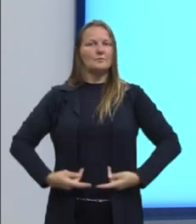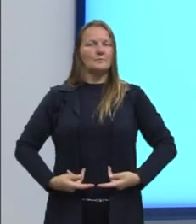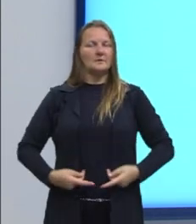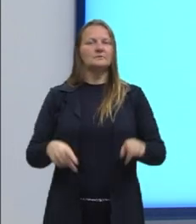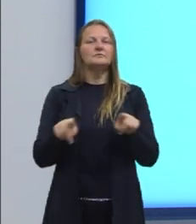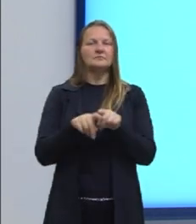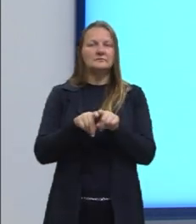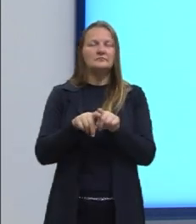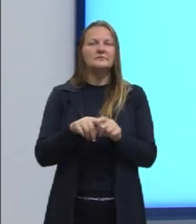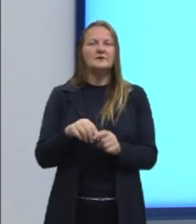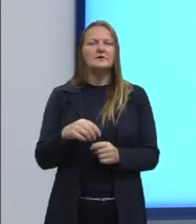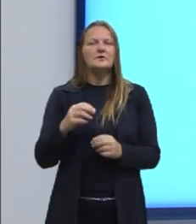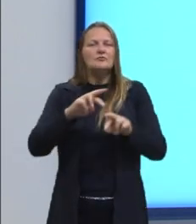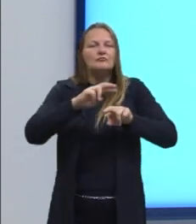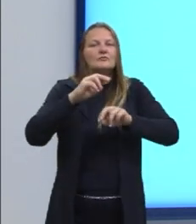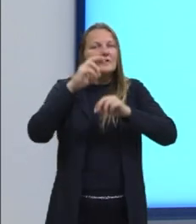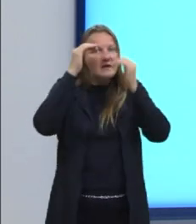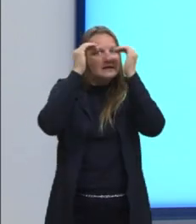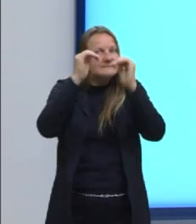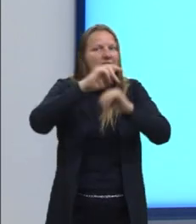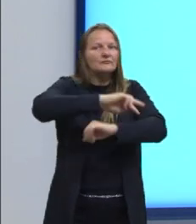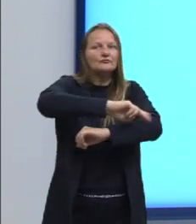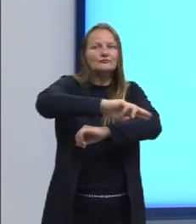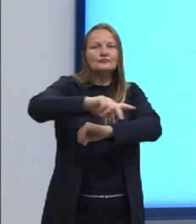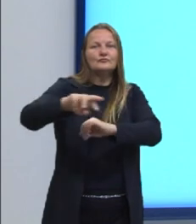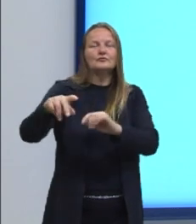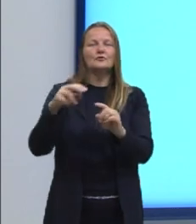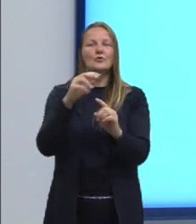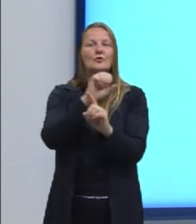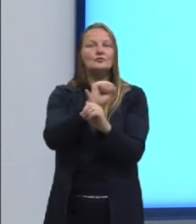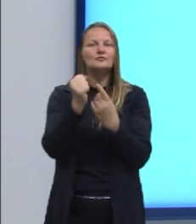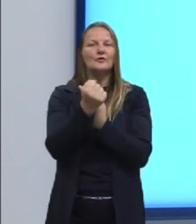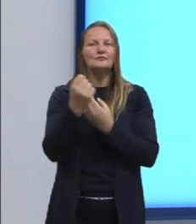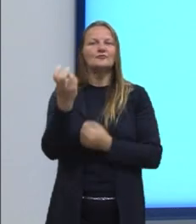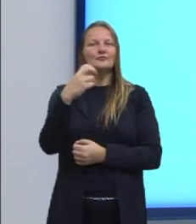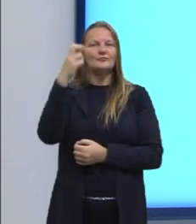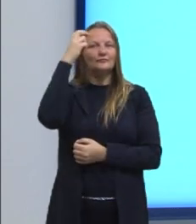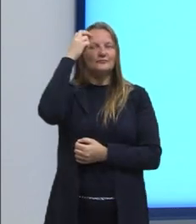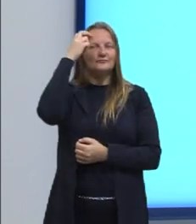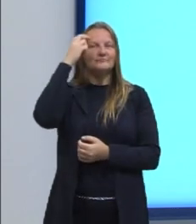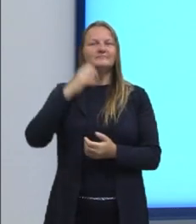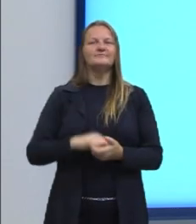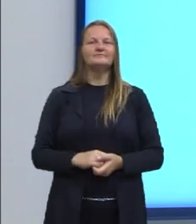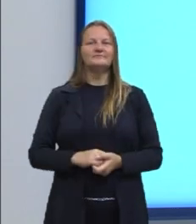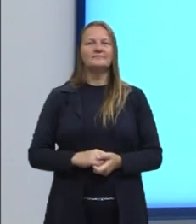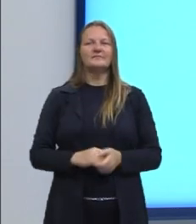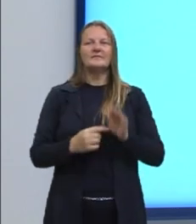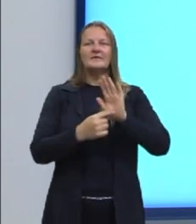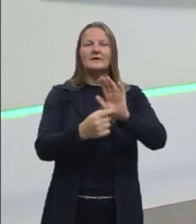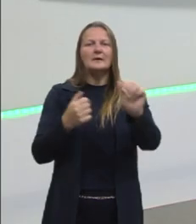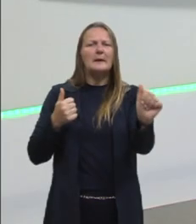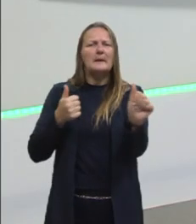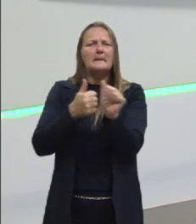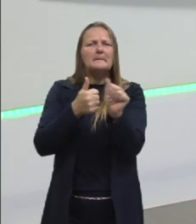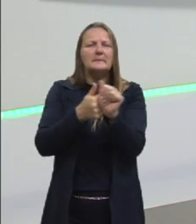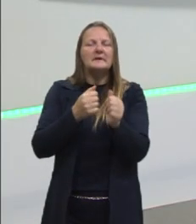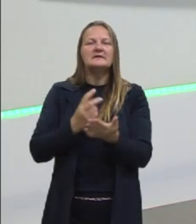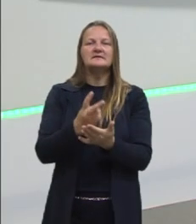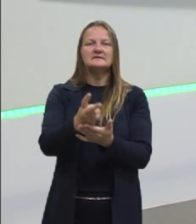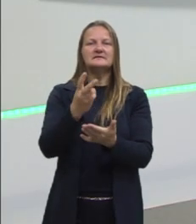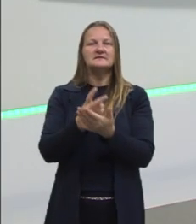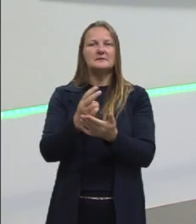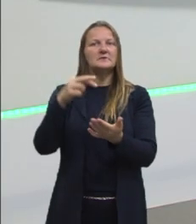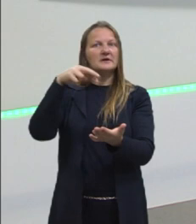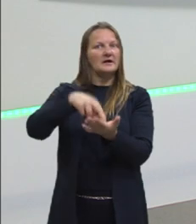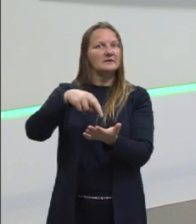considerando a diversidade sociocultural. Aquilo que eu falei para vocês, aproximar sempre da nossa